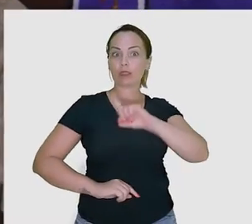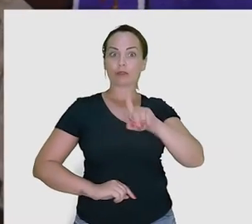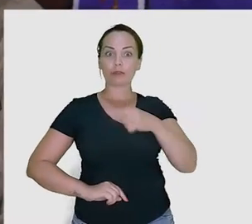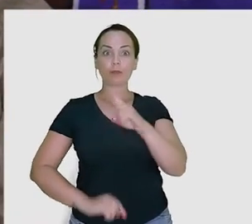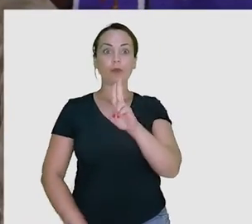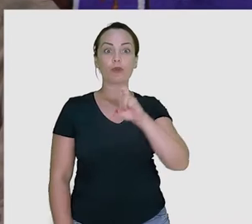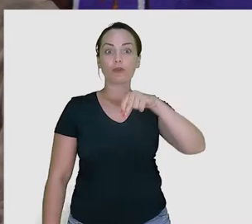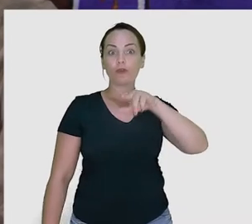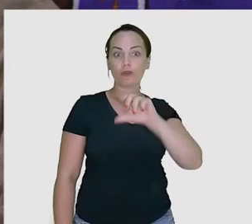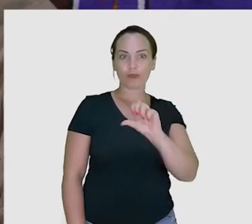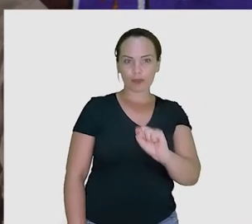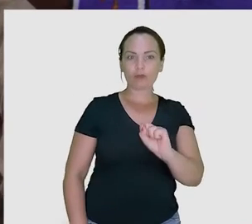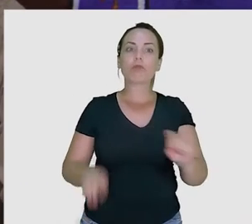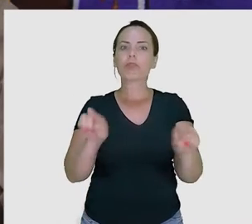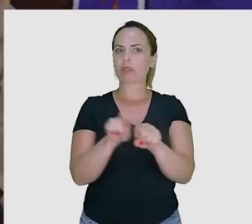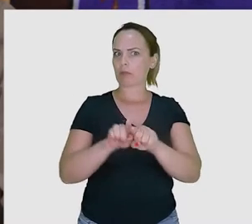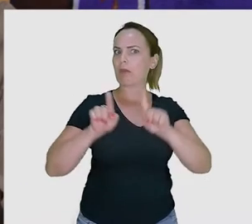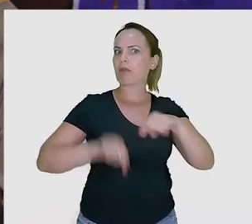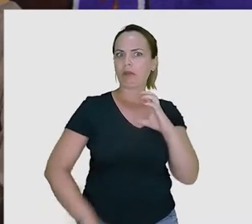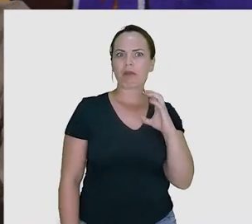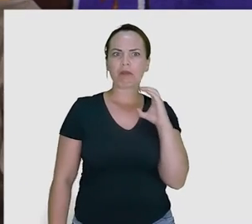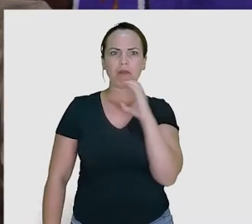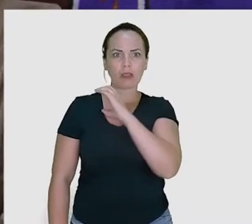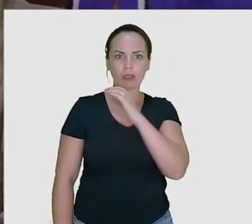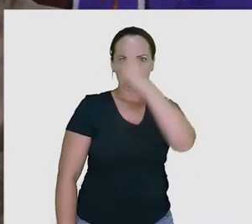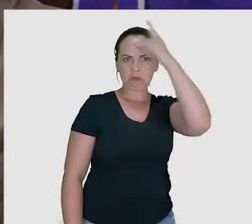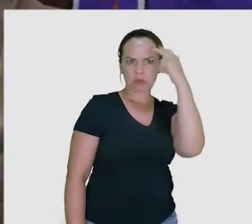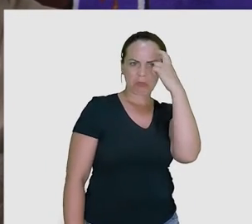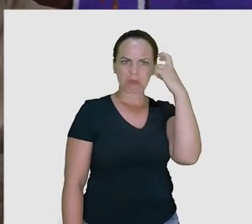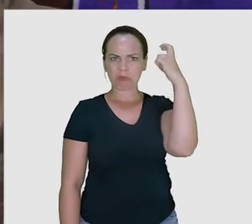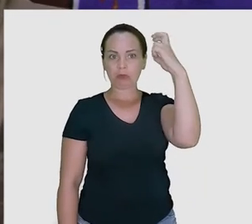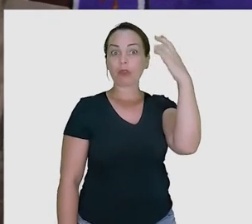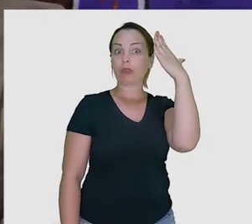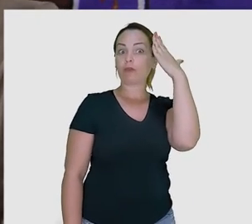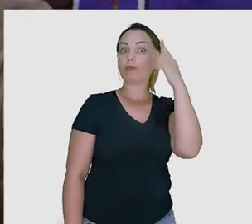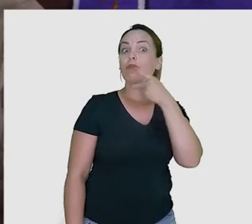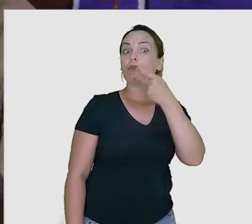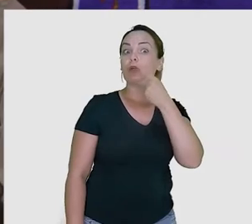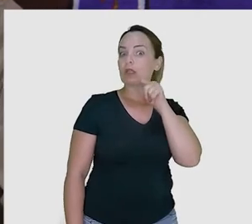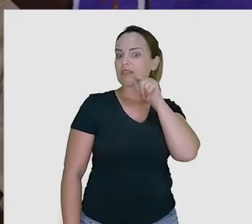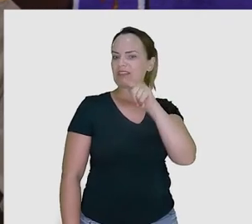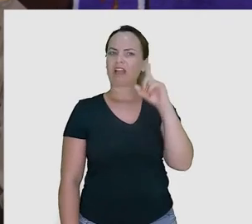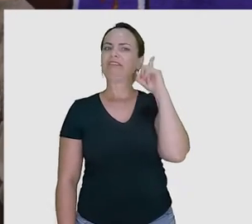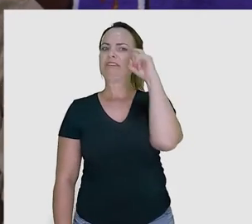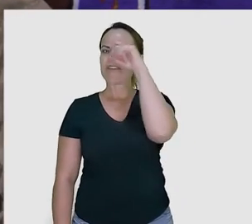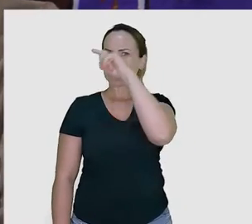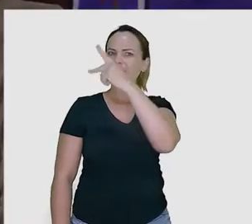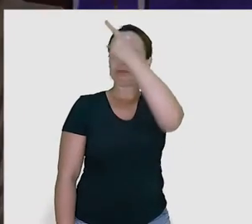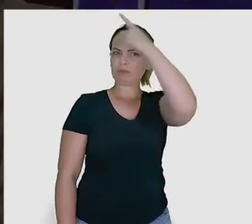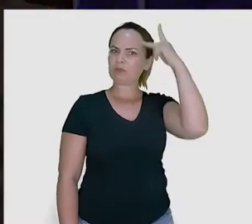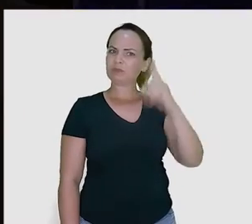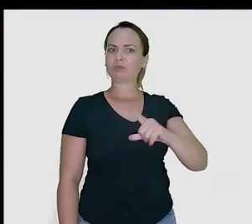Depois vem Vênus, que também é muito quente. Os sábios disseram que lá é difícil ter